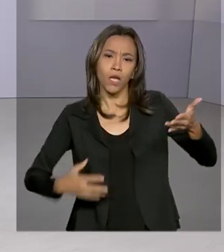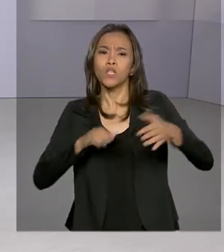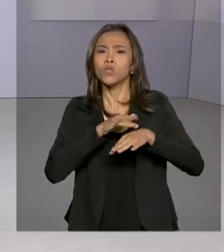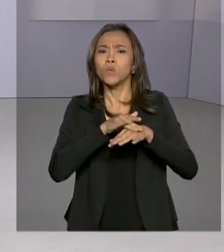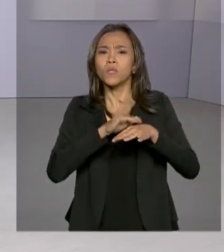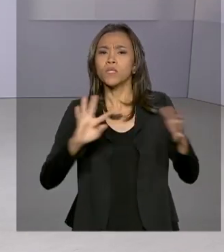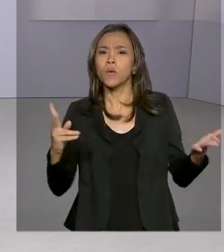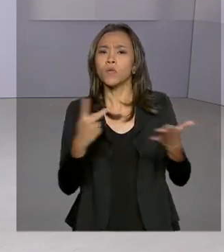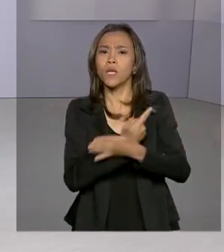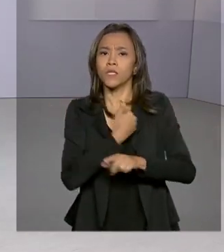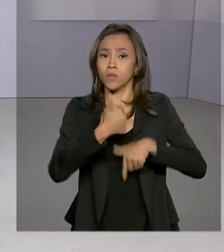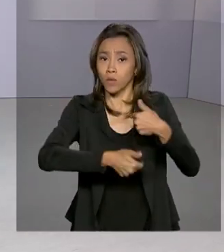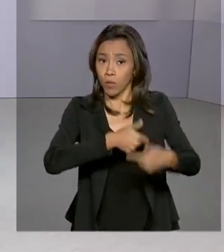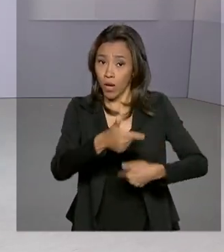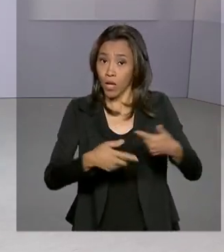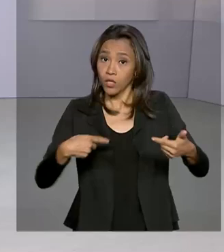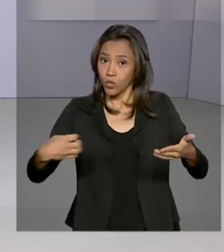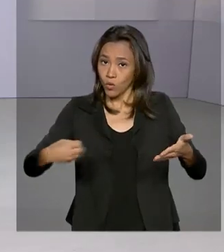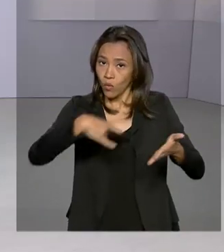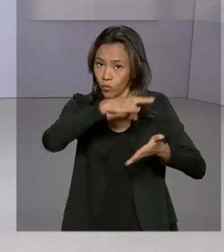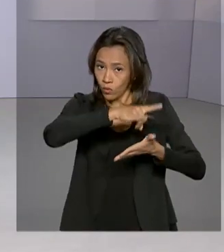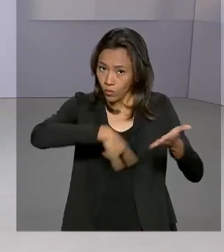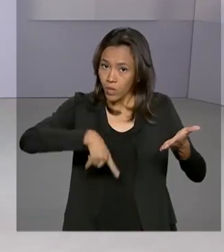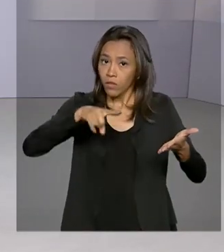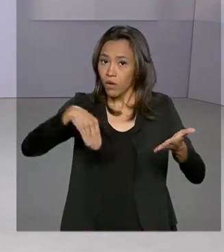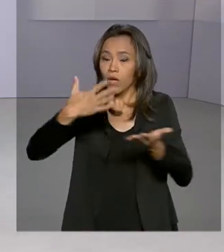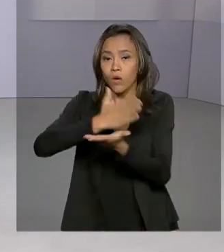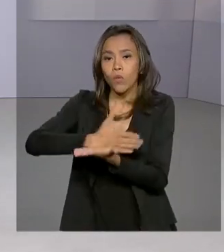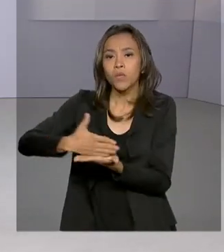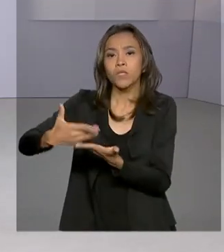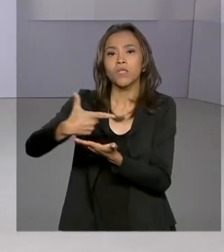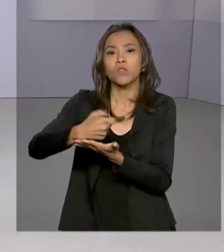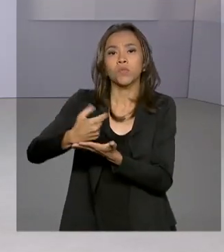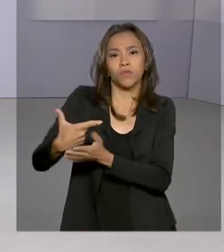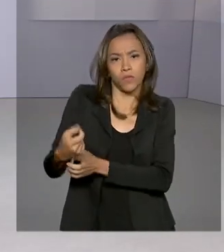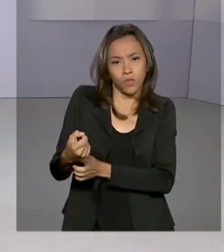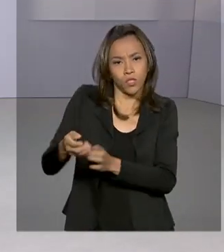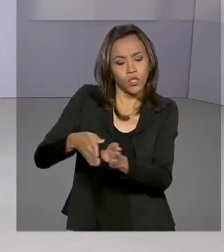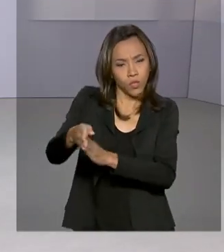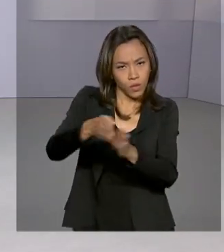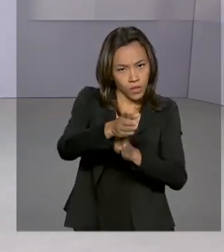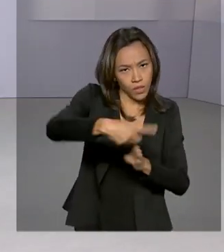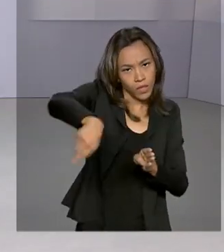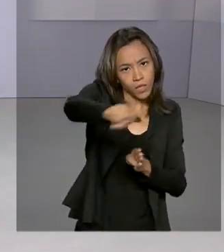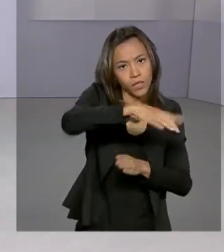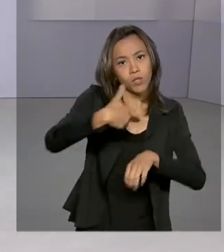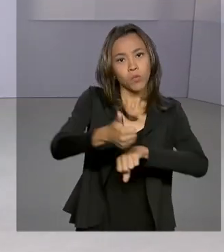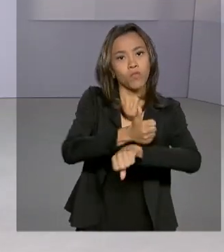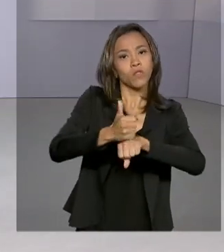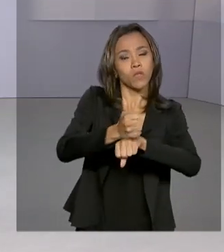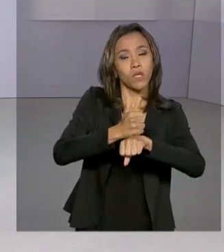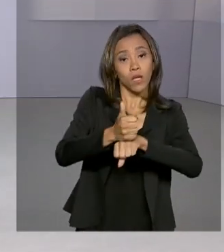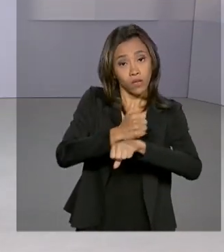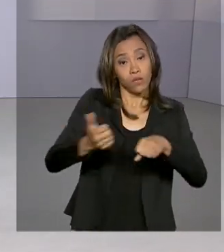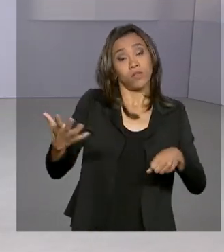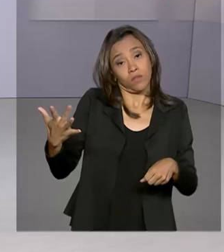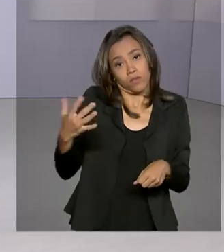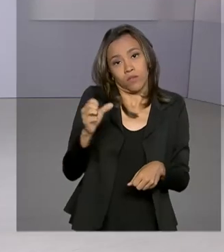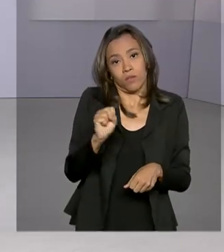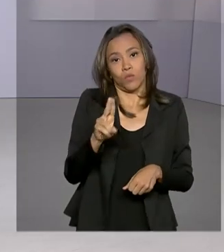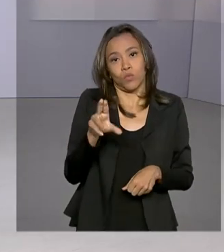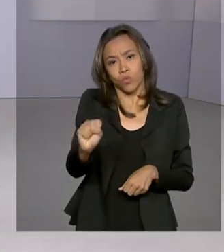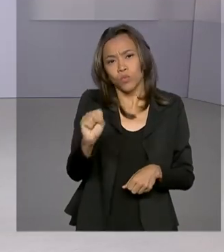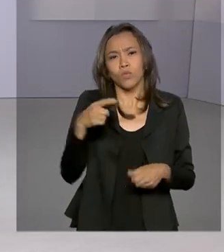trabalho. O novo documento será adotado a partir de 2020 e orienta os profissionais do Sistema Único de Saúde quanto à